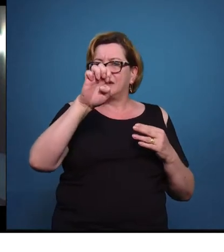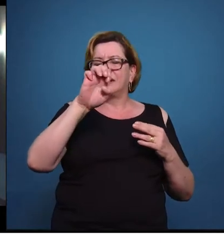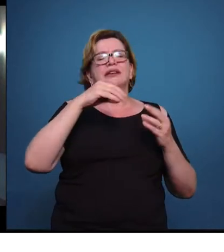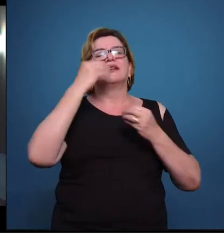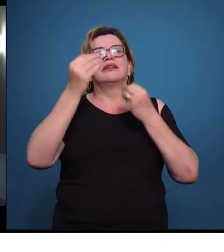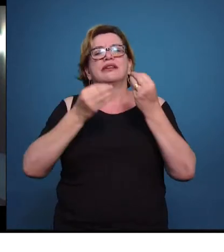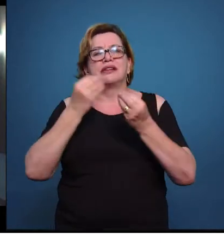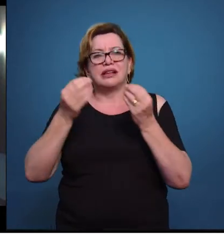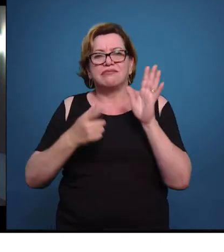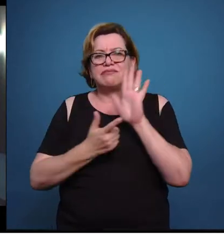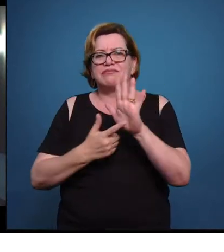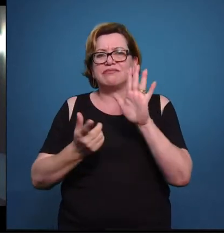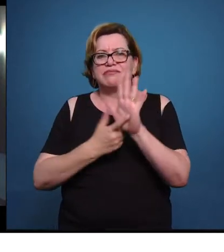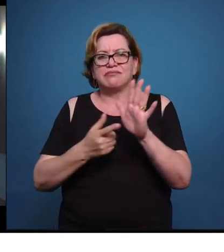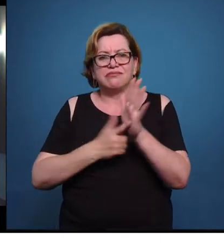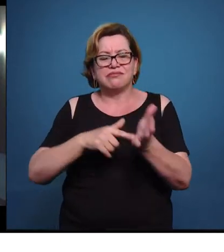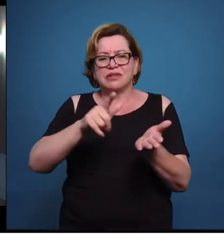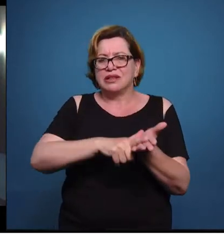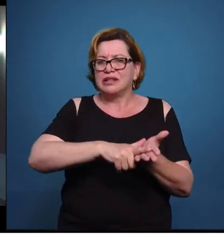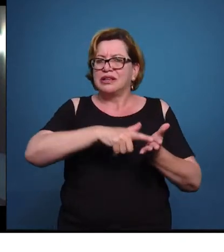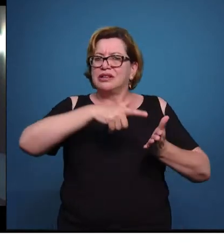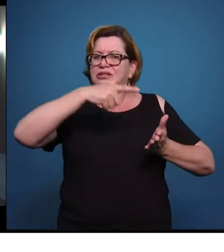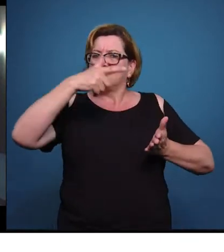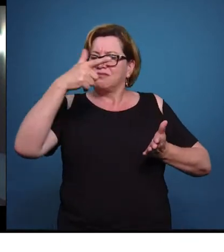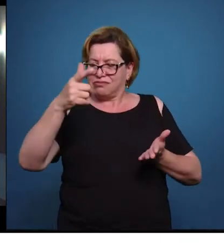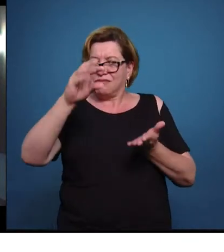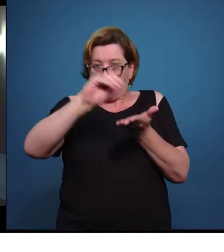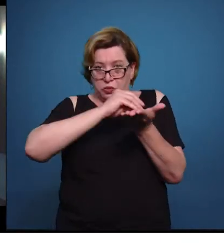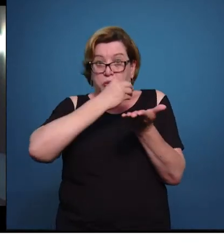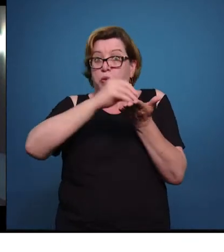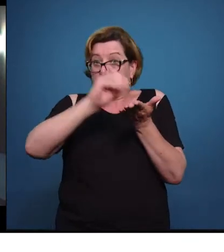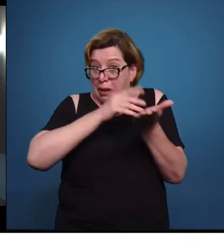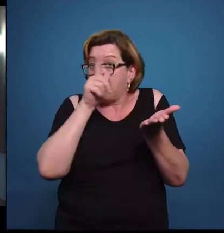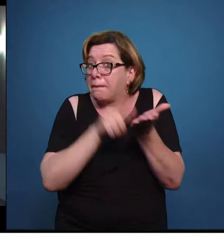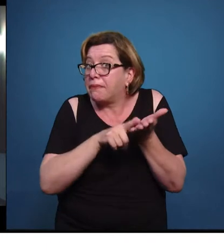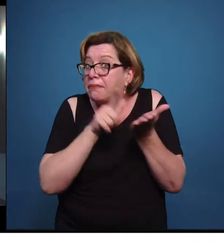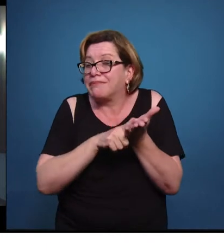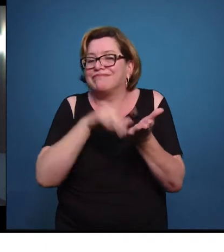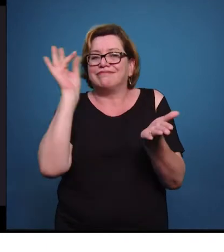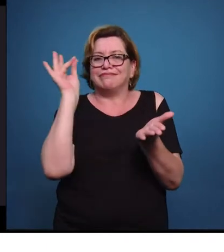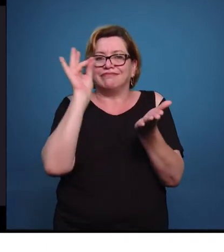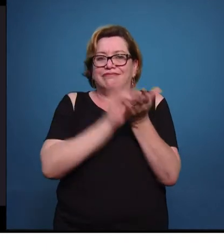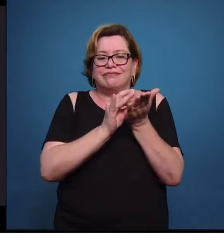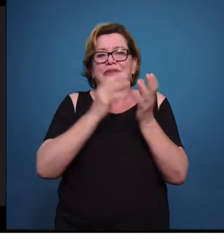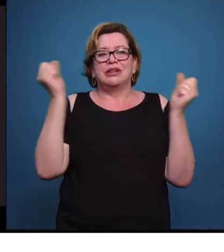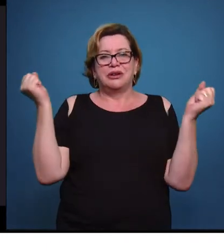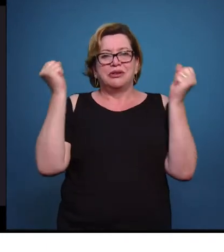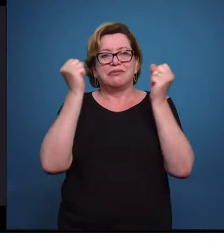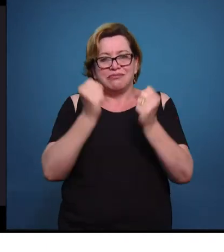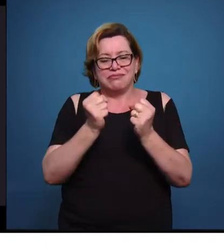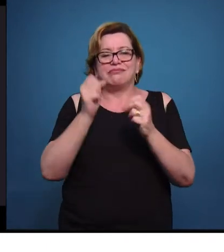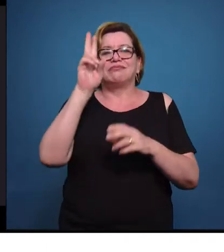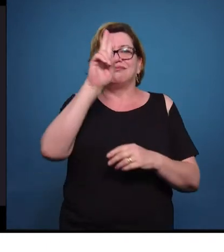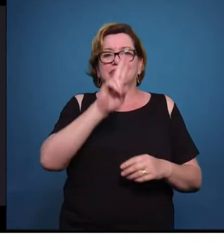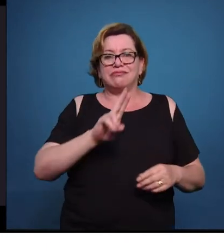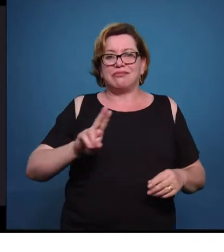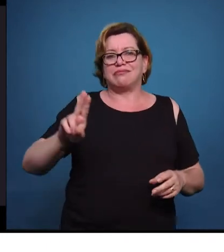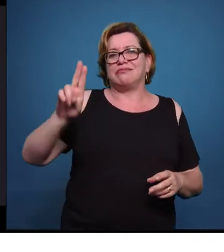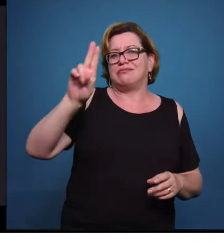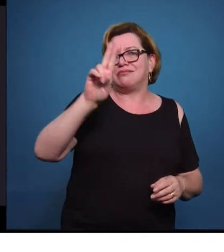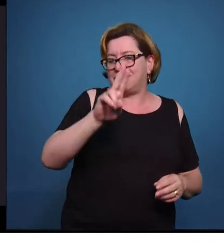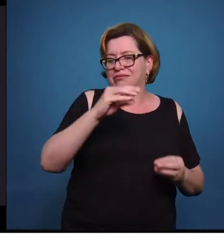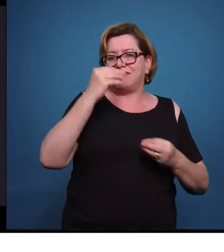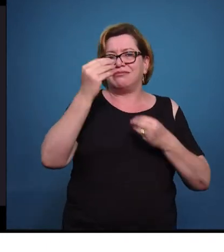insiste, de fato, que o jornal impresso pode ser uma excelente ferramenta e ela